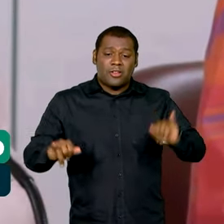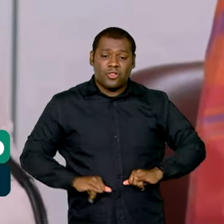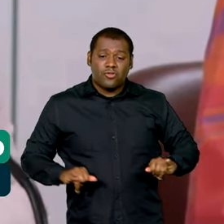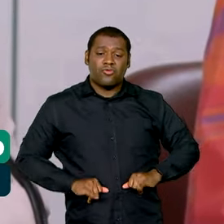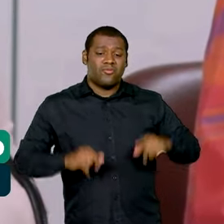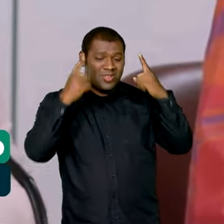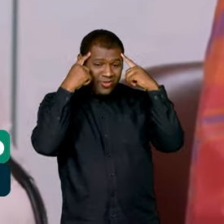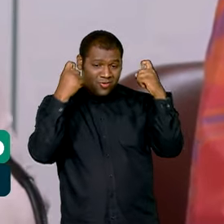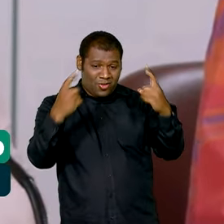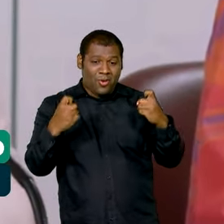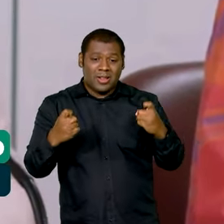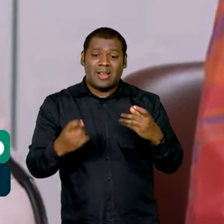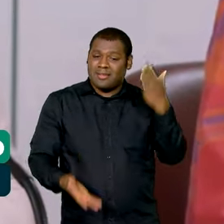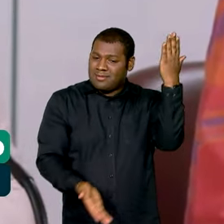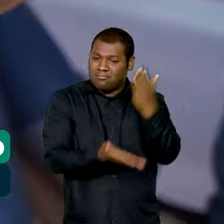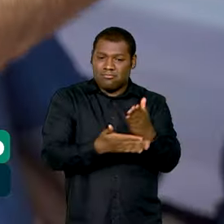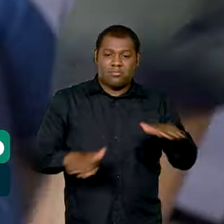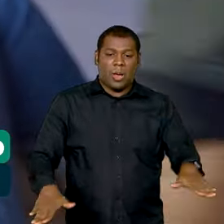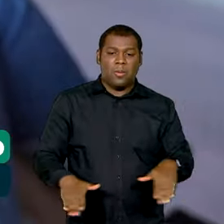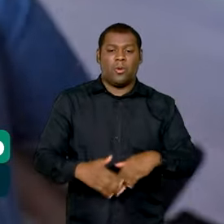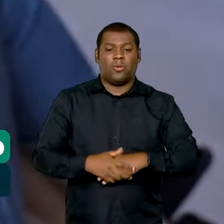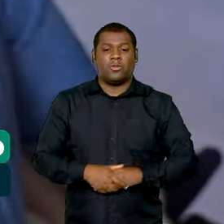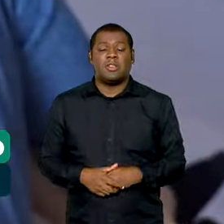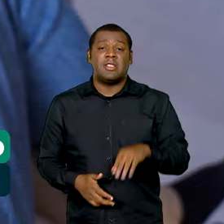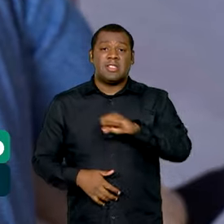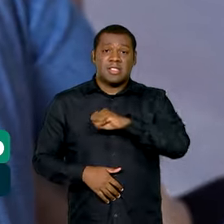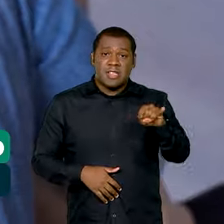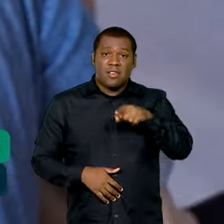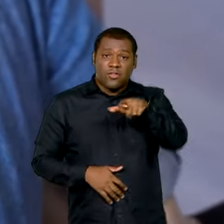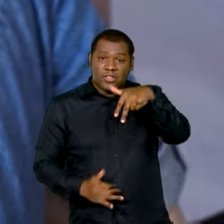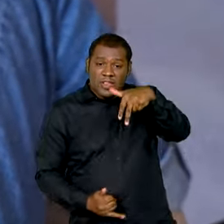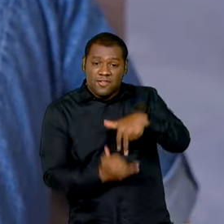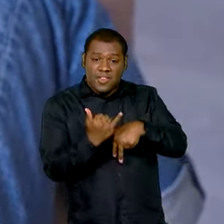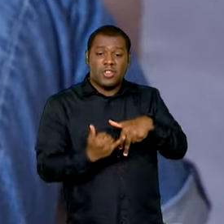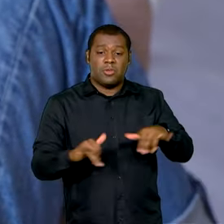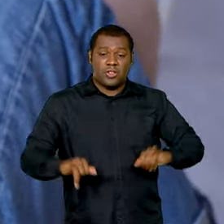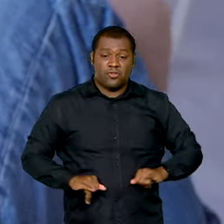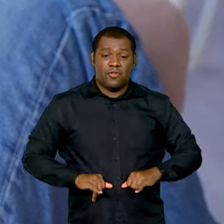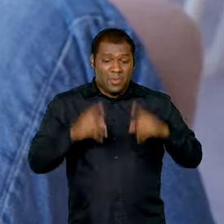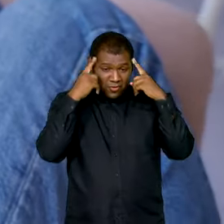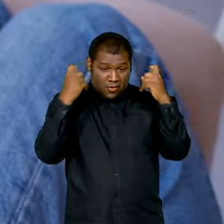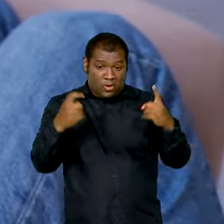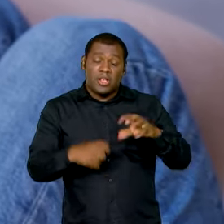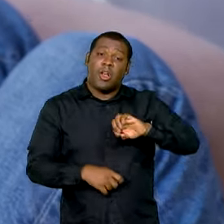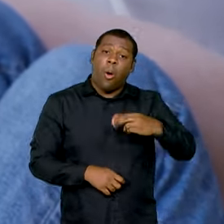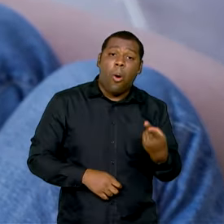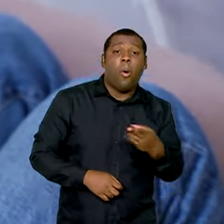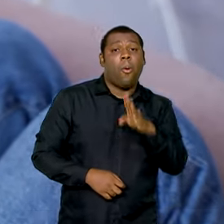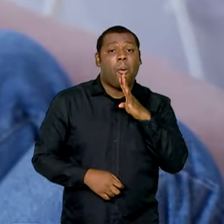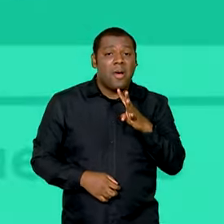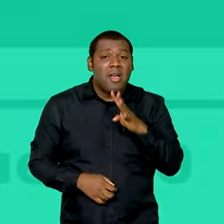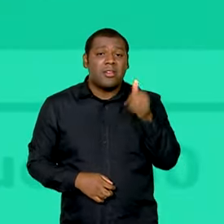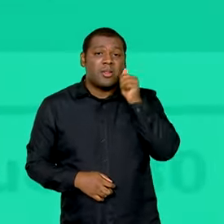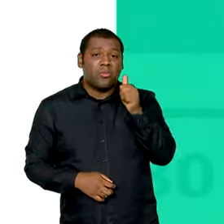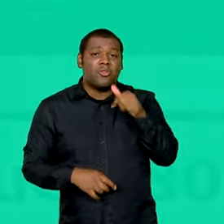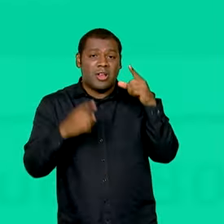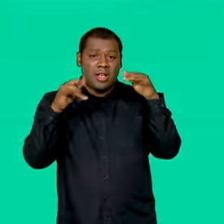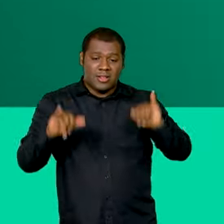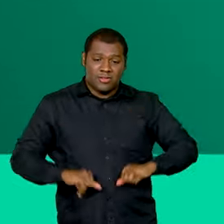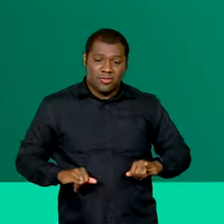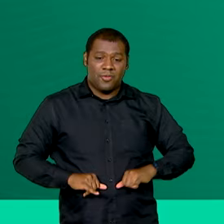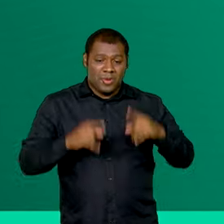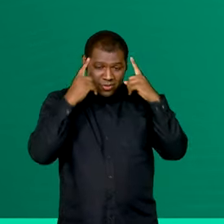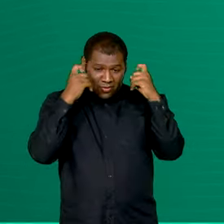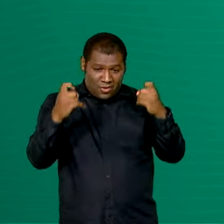de fato, nunca mais aconteça. Se você é vítima de violência ou conhece alguém que vive essa situação, basta